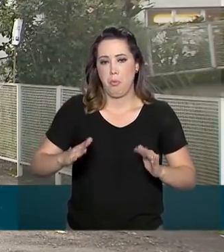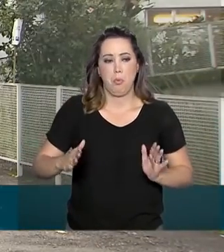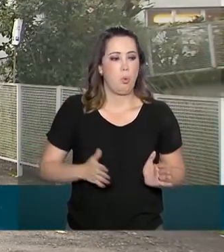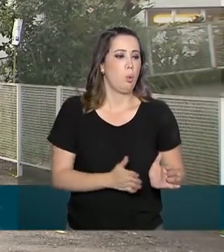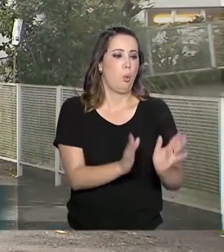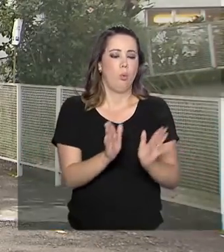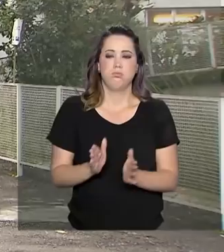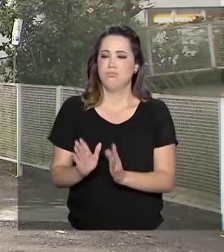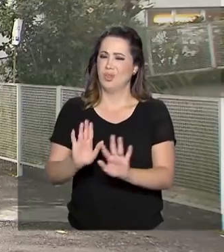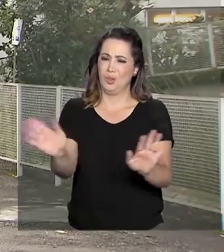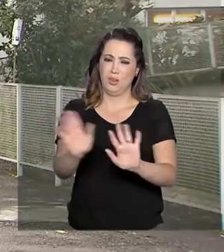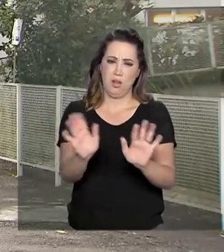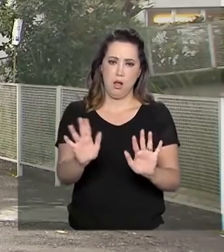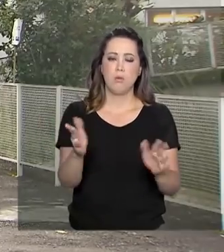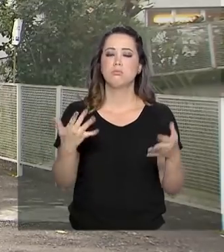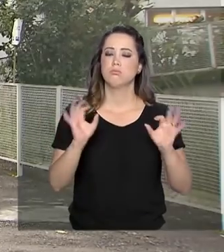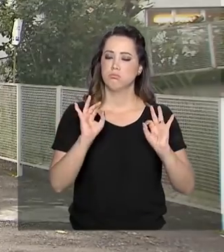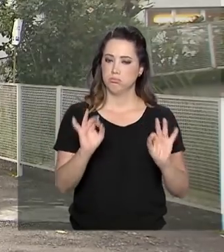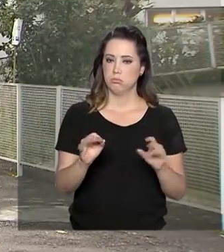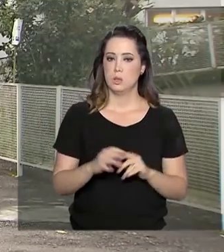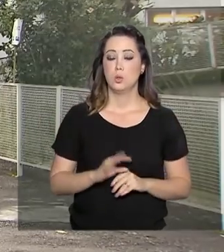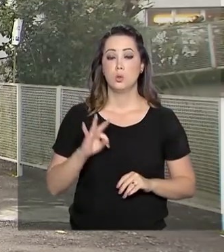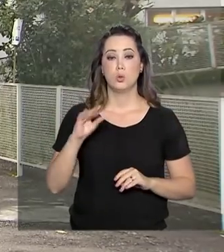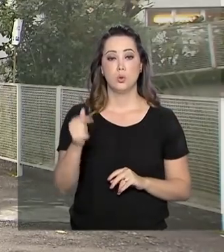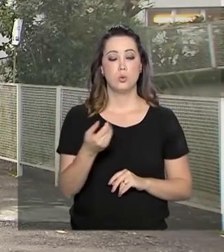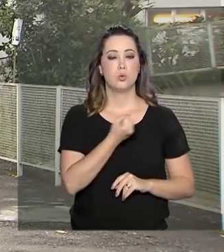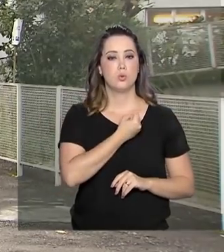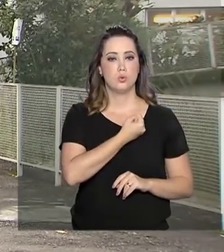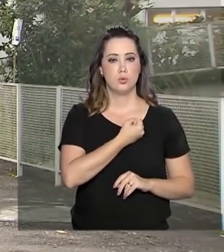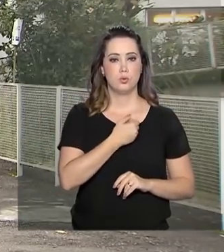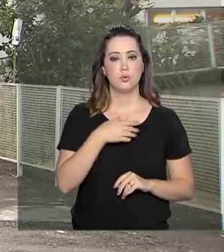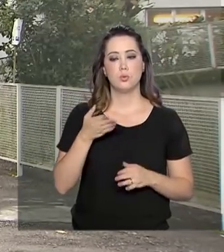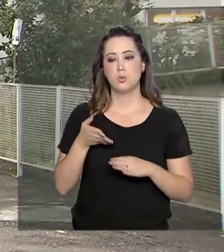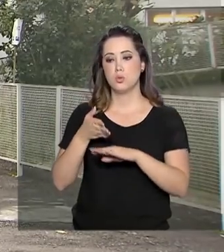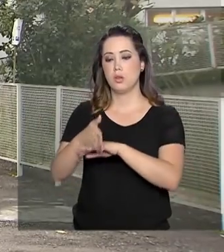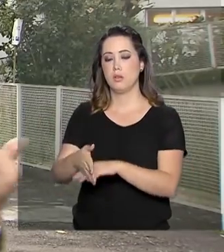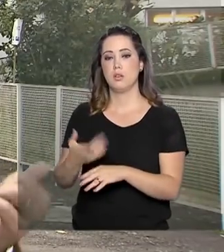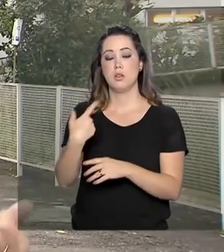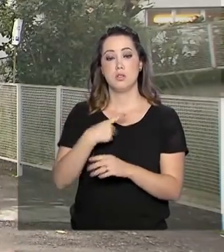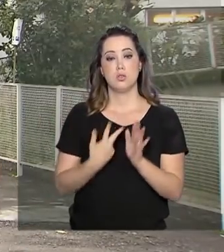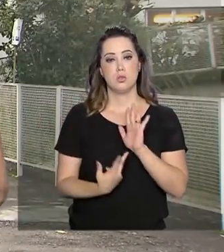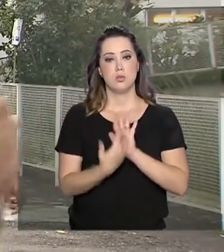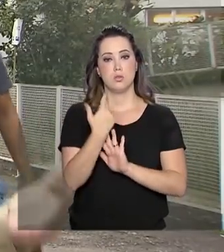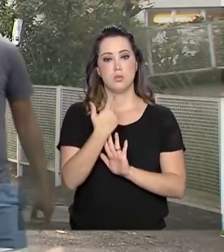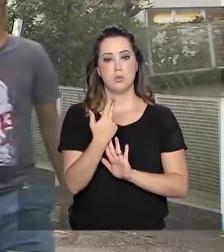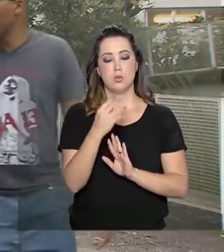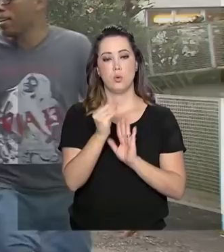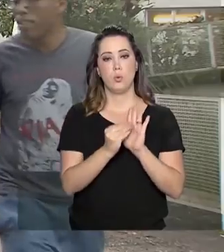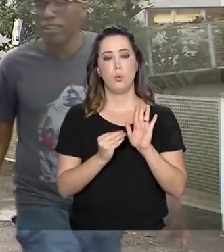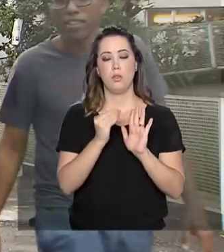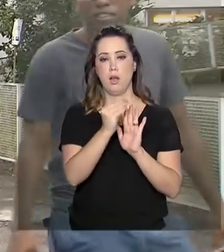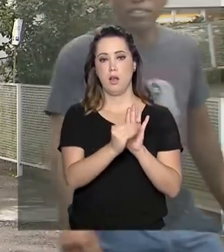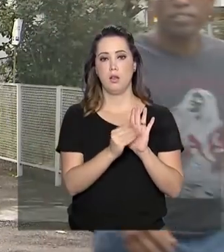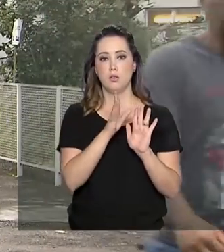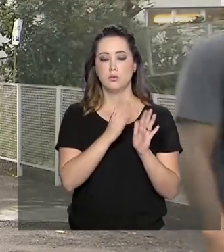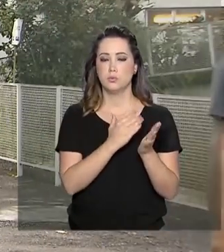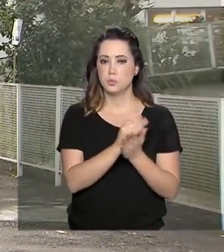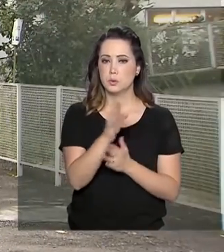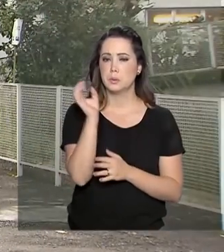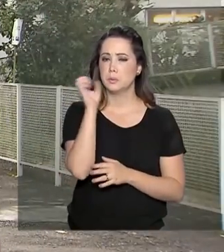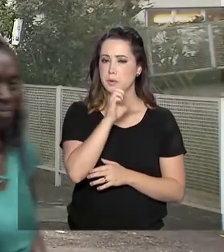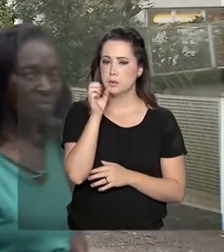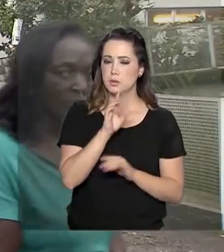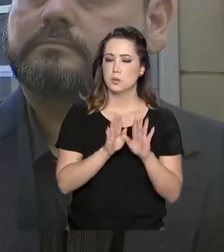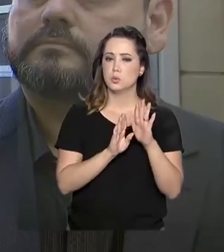todos os indicadores que estão sendo acompanhados, número de internações, de cirurgias e atendimentos ambulatoriais e emergenciais